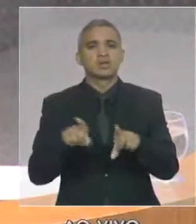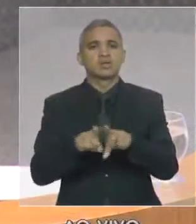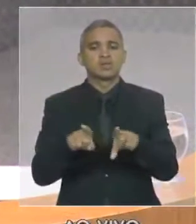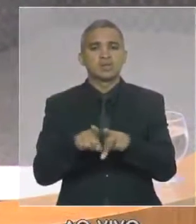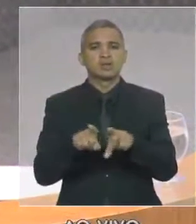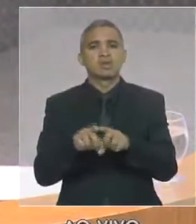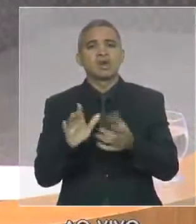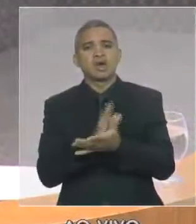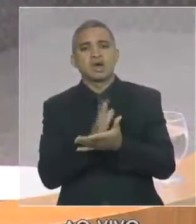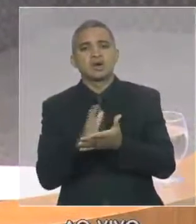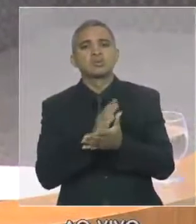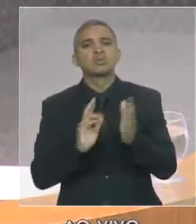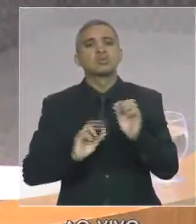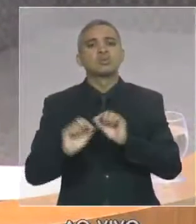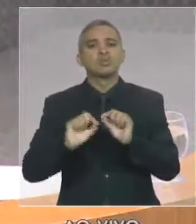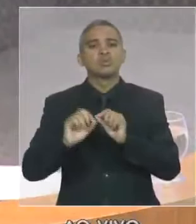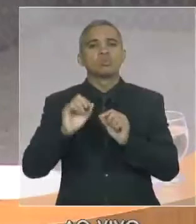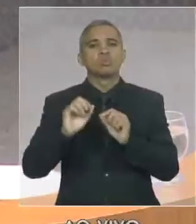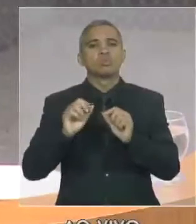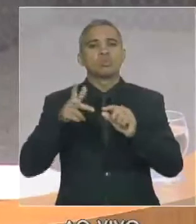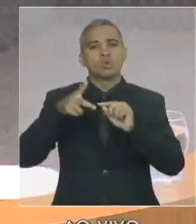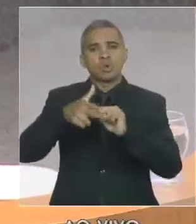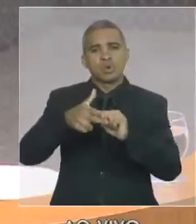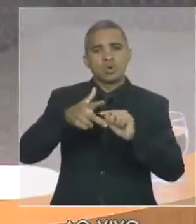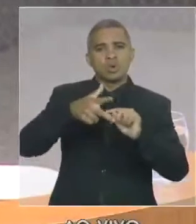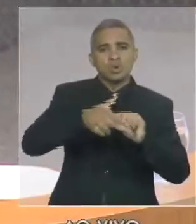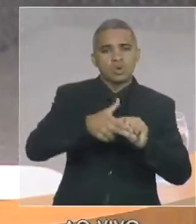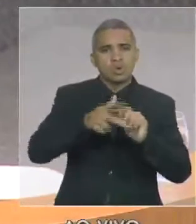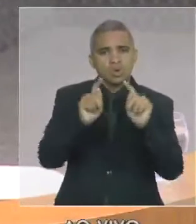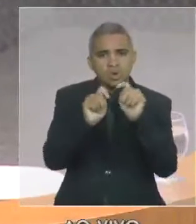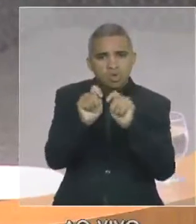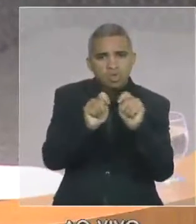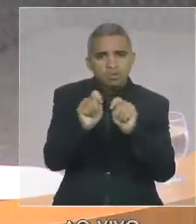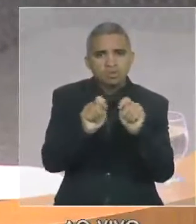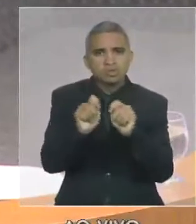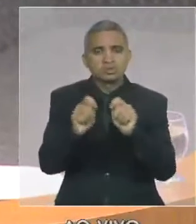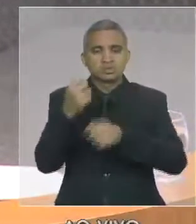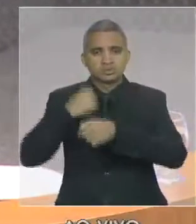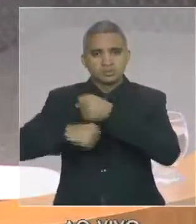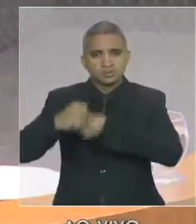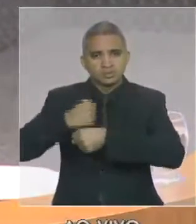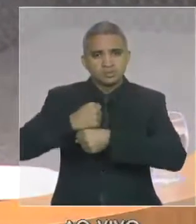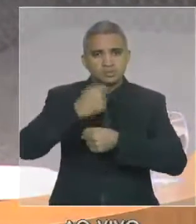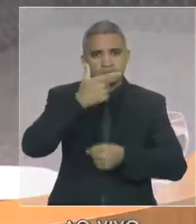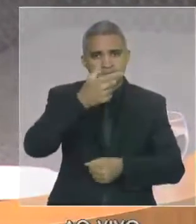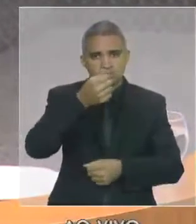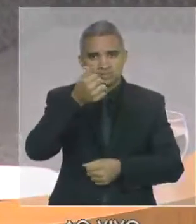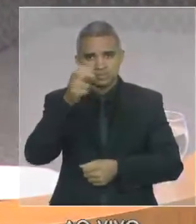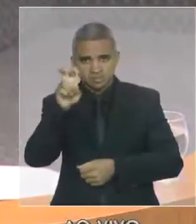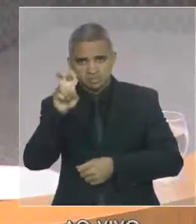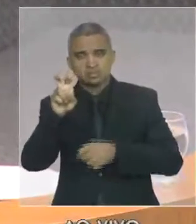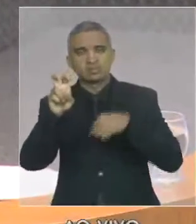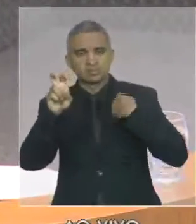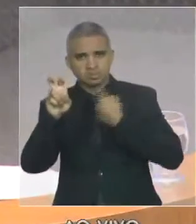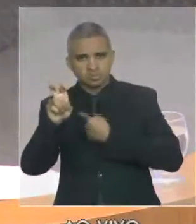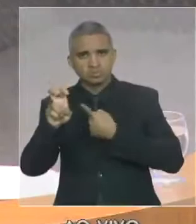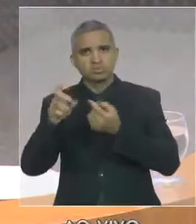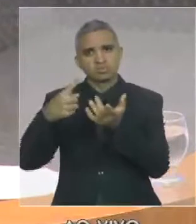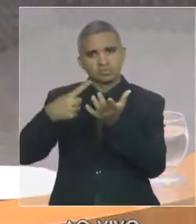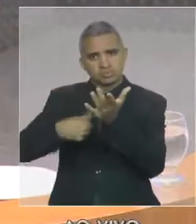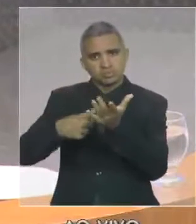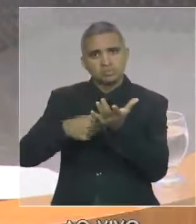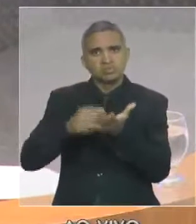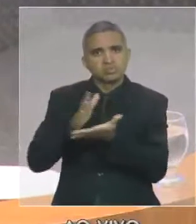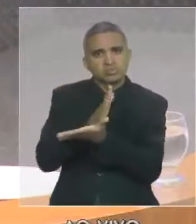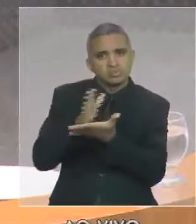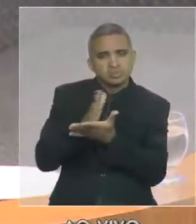corte de despesas. Fizemos isso em 2015, tivemos economias de várias ordens que chegam a casa de